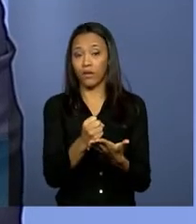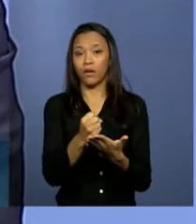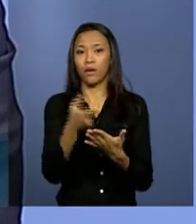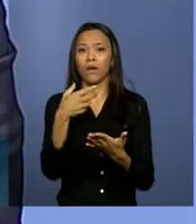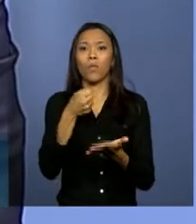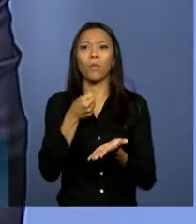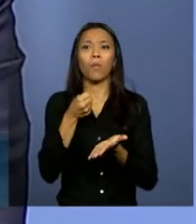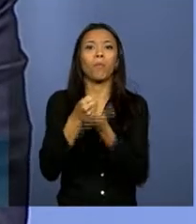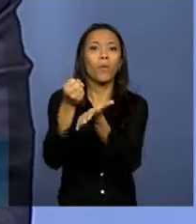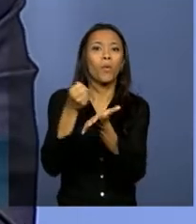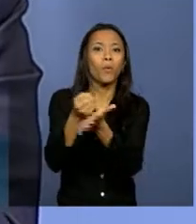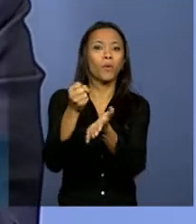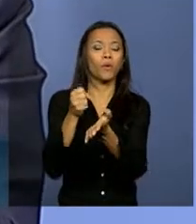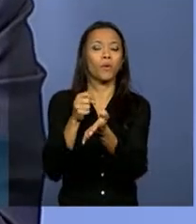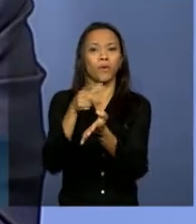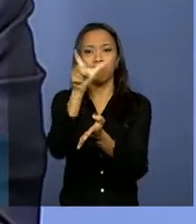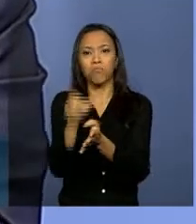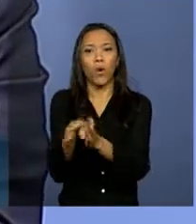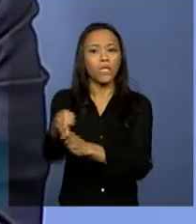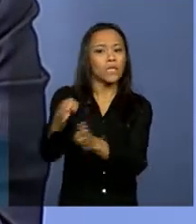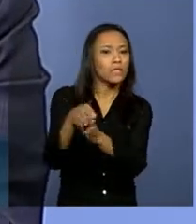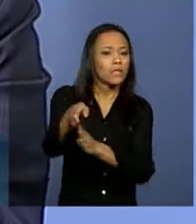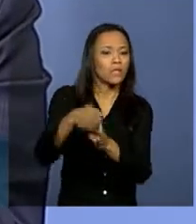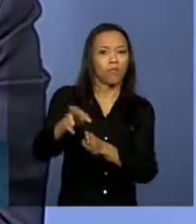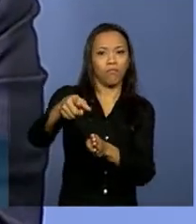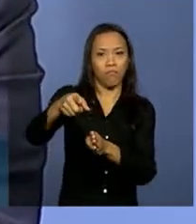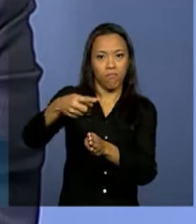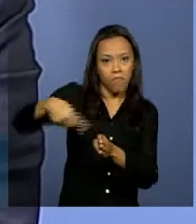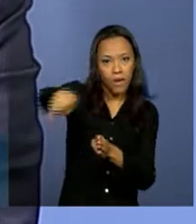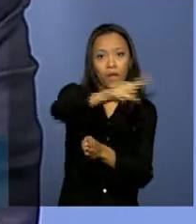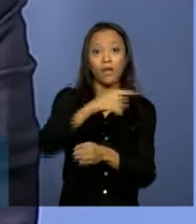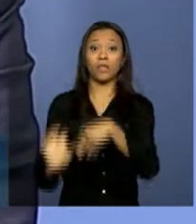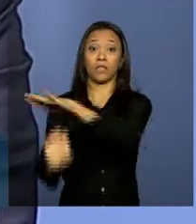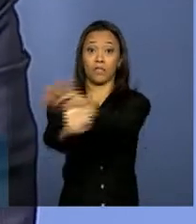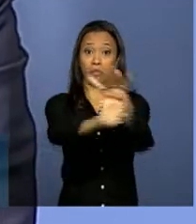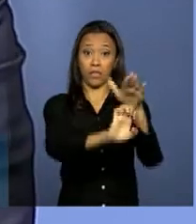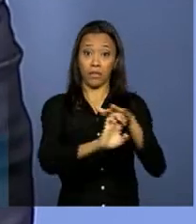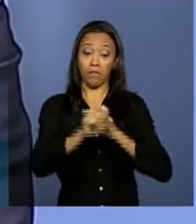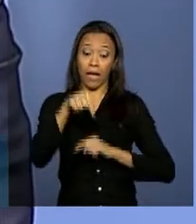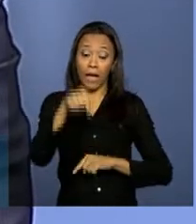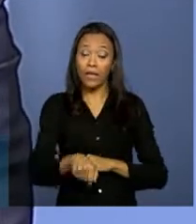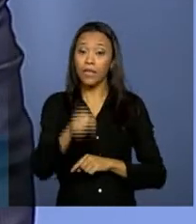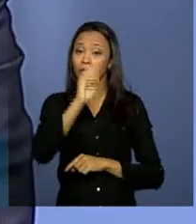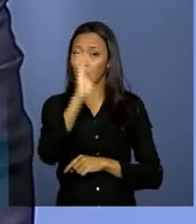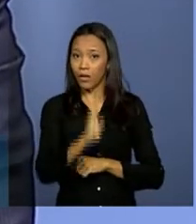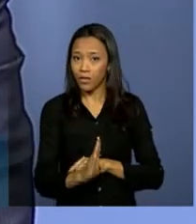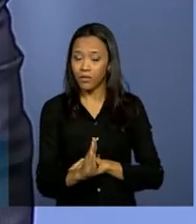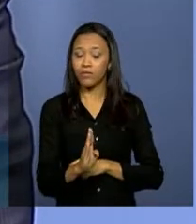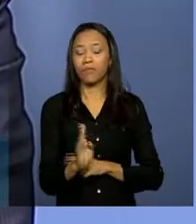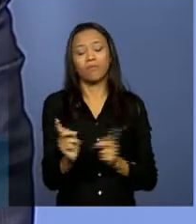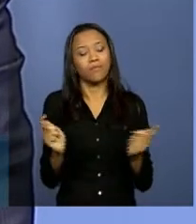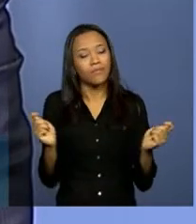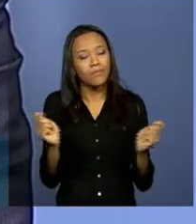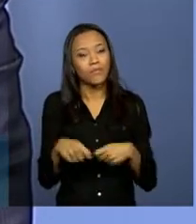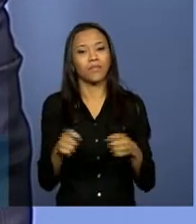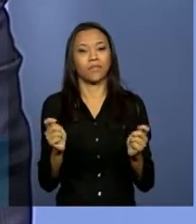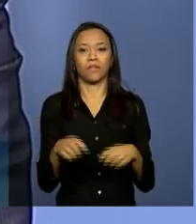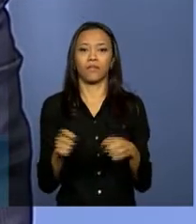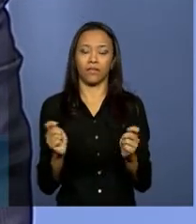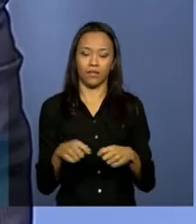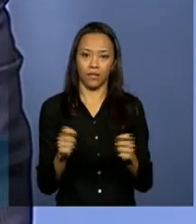assessoramento que vai, em última instância, permitir que as linhas de atuação do Brasil se deem de forma a